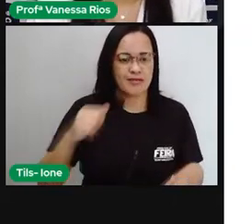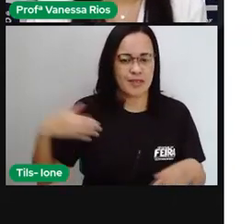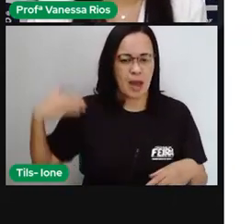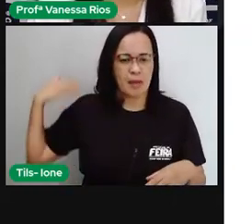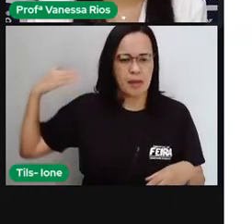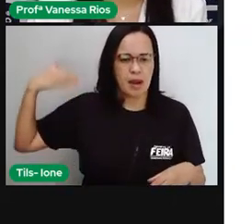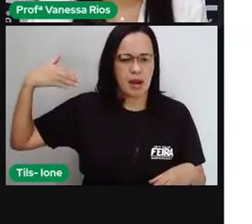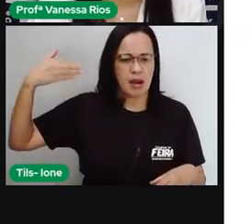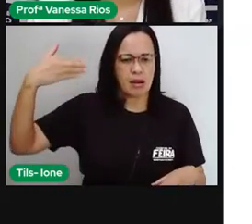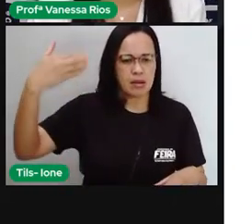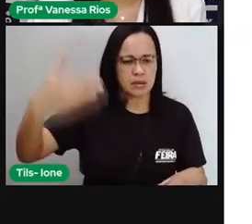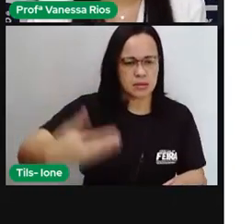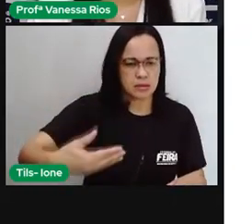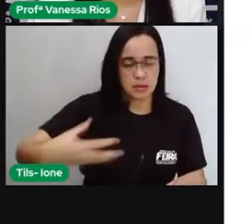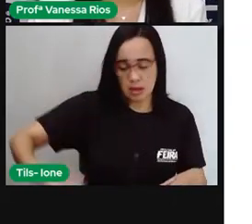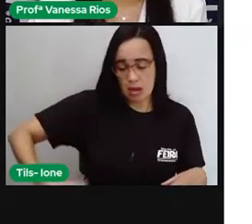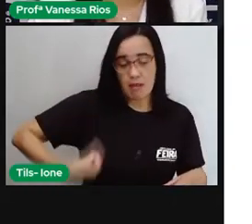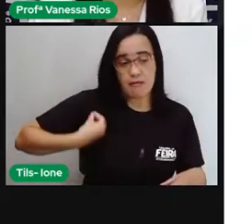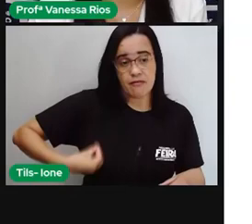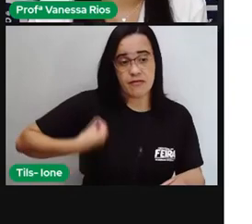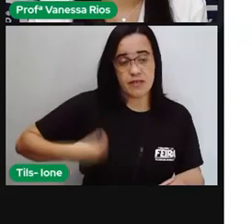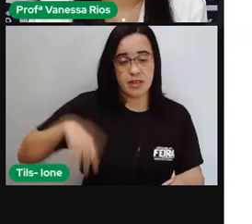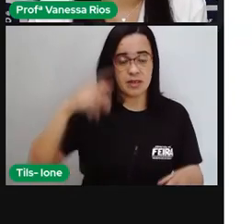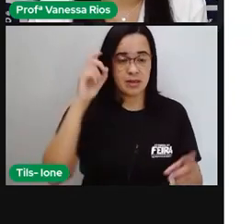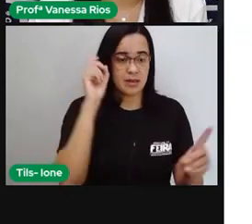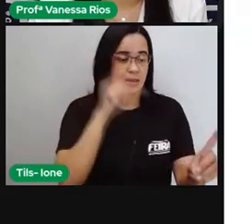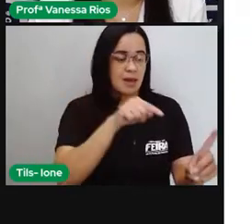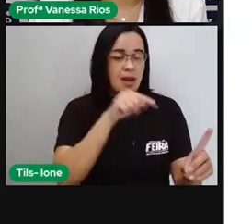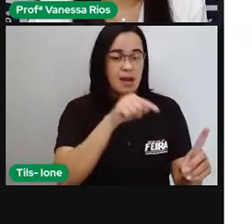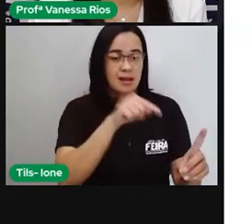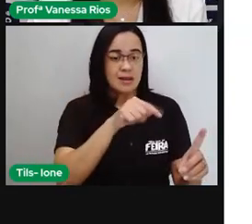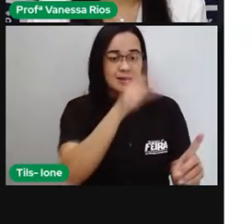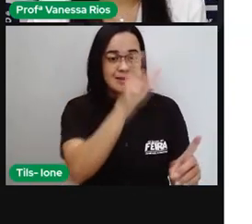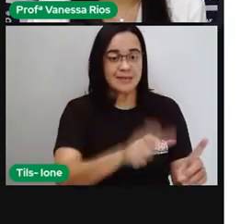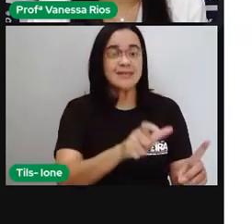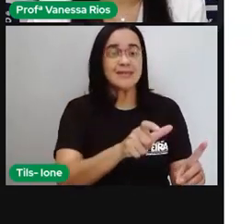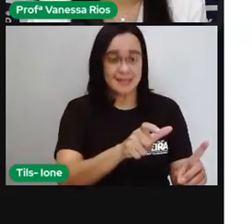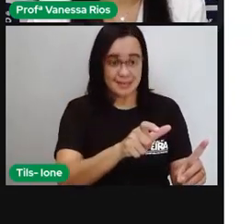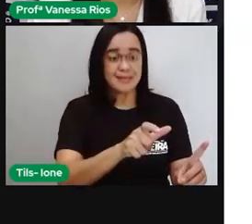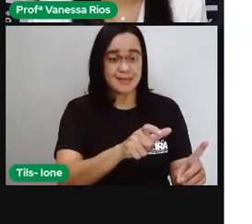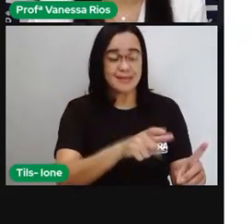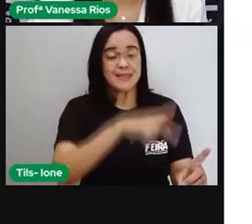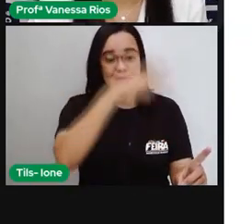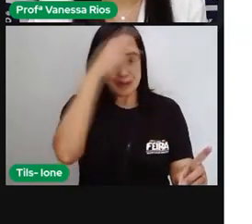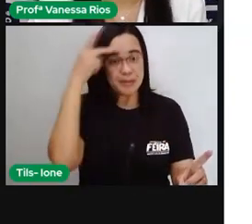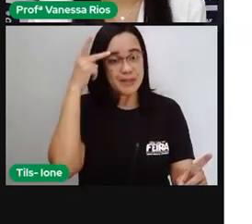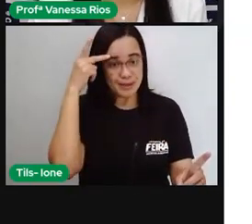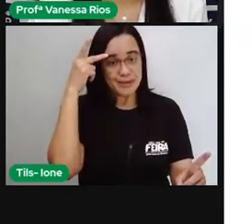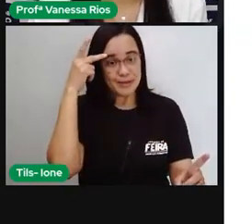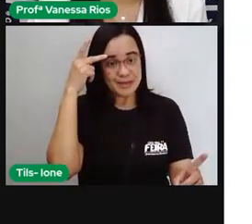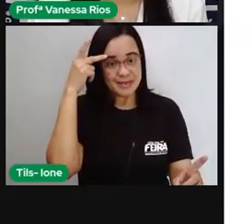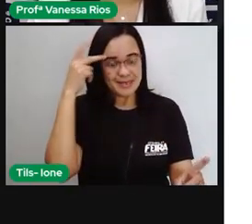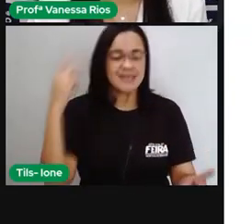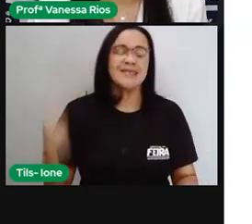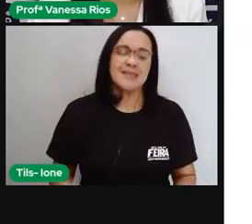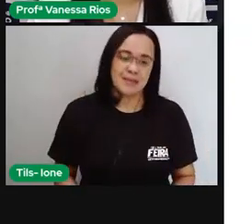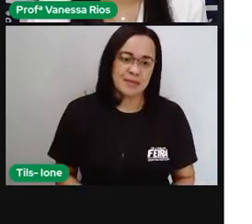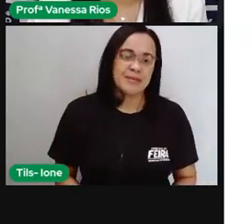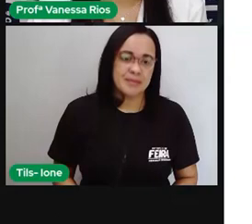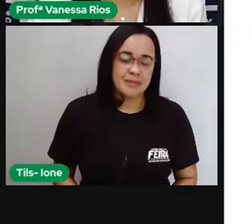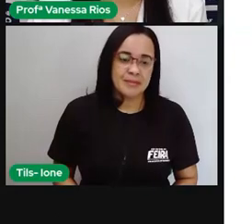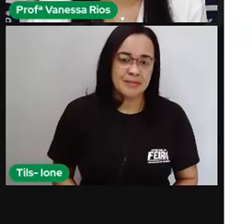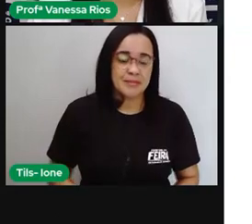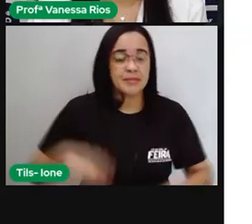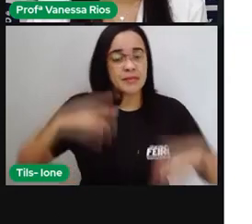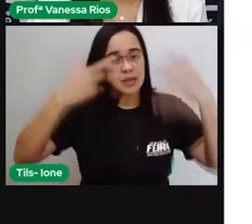uma pesquisa eu preciso estudar eu preciso saber sobre a vida de quem esse texto